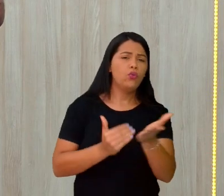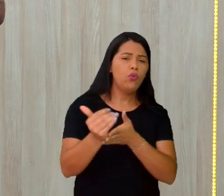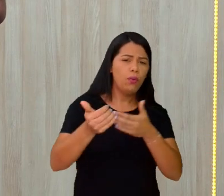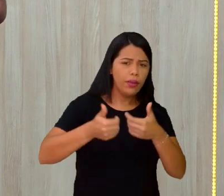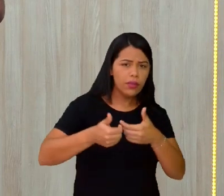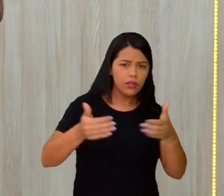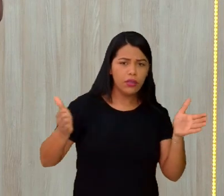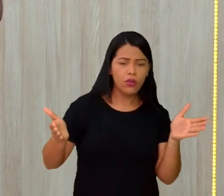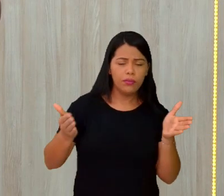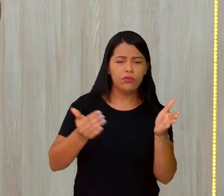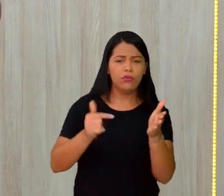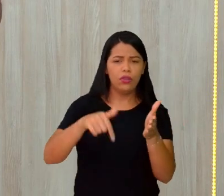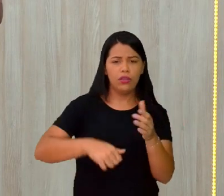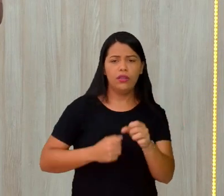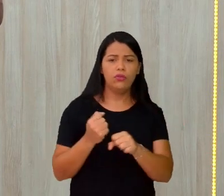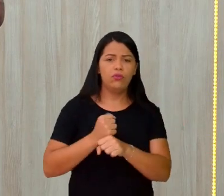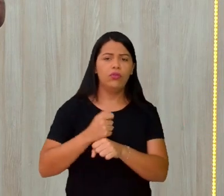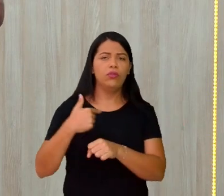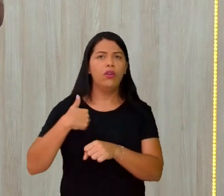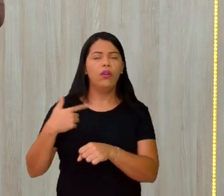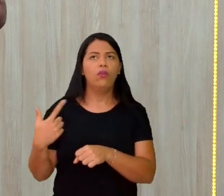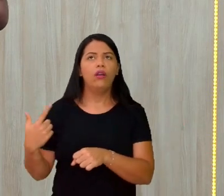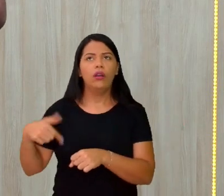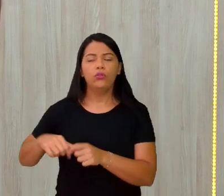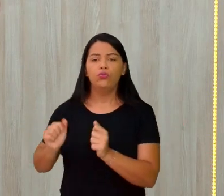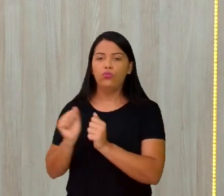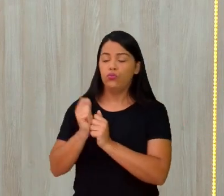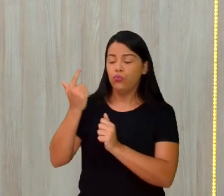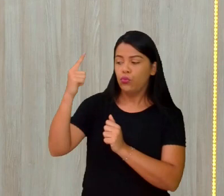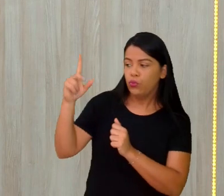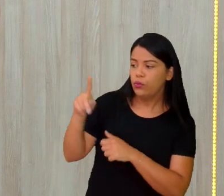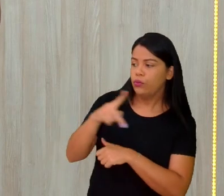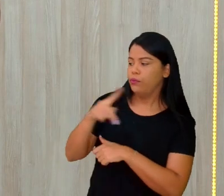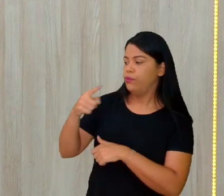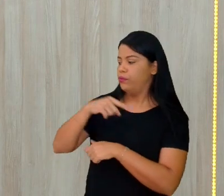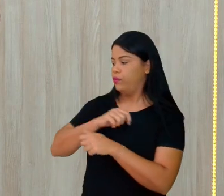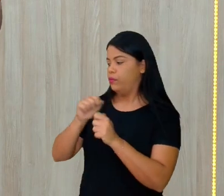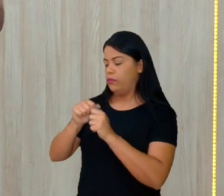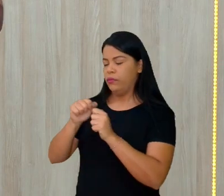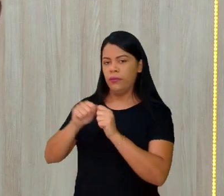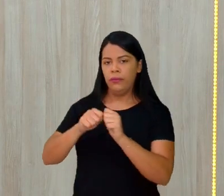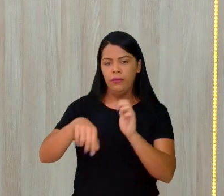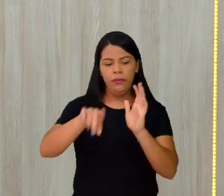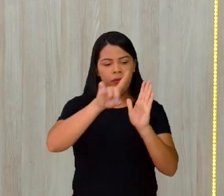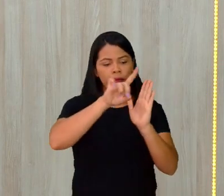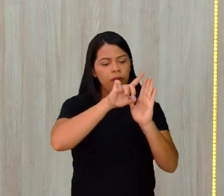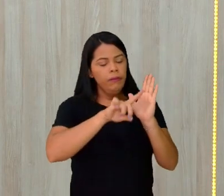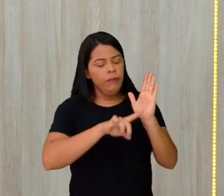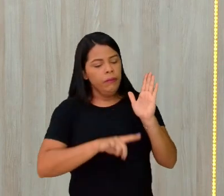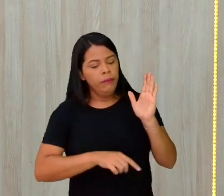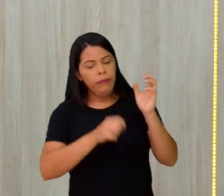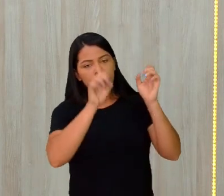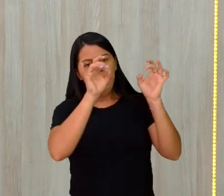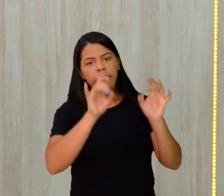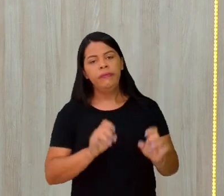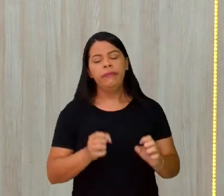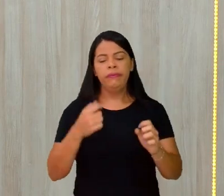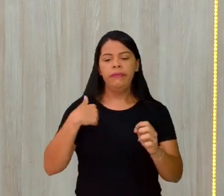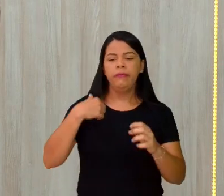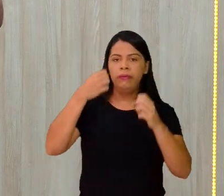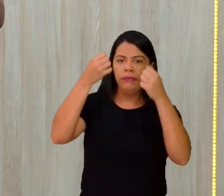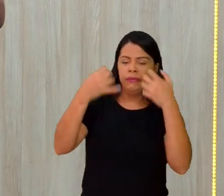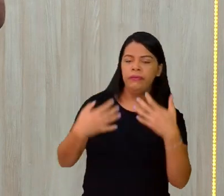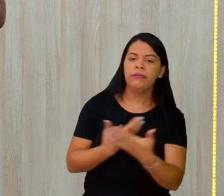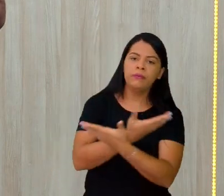ano, Eu estava aqui com outros professores, a gente fez aquela aula especial e eu falei para vocês sobre o